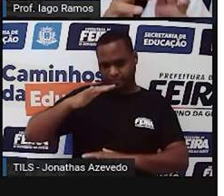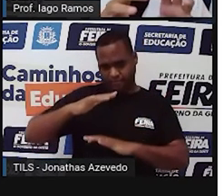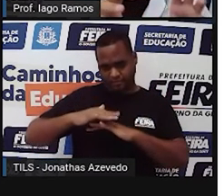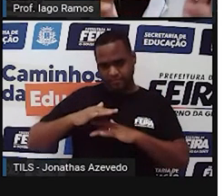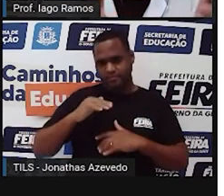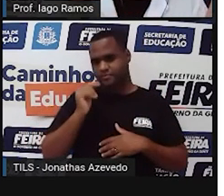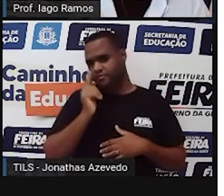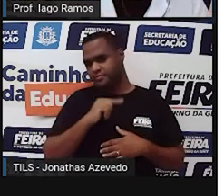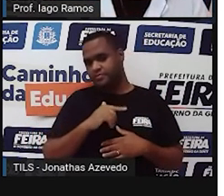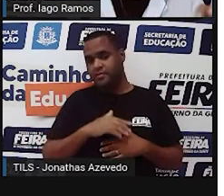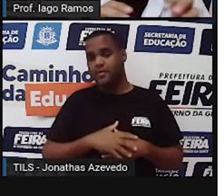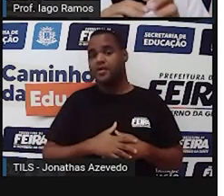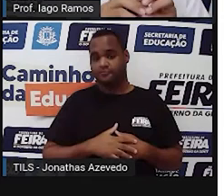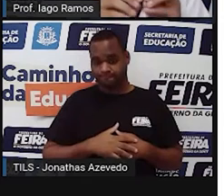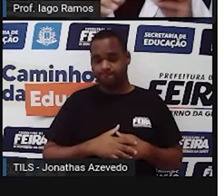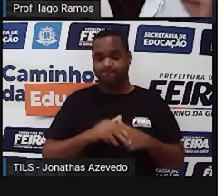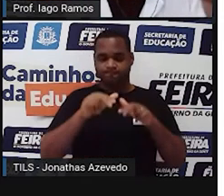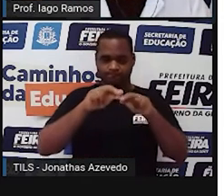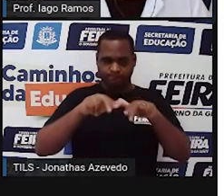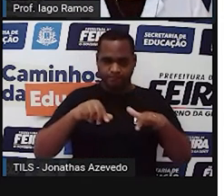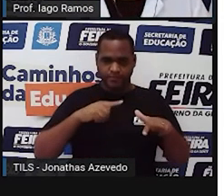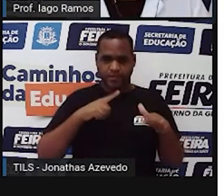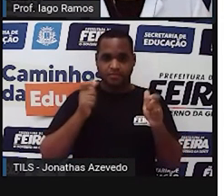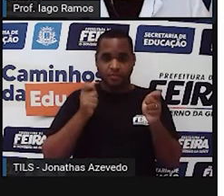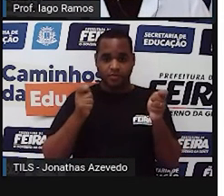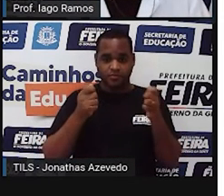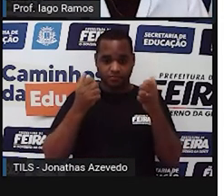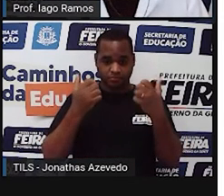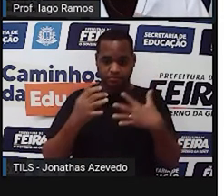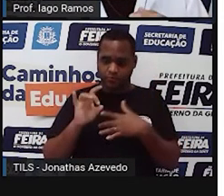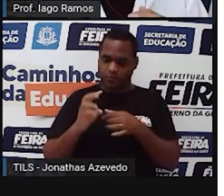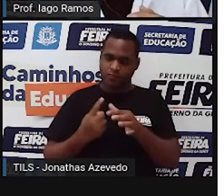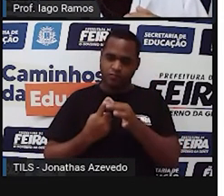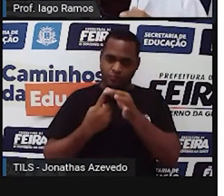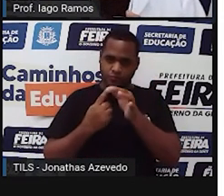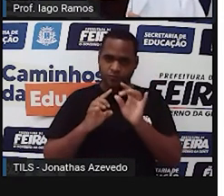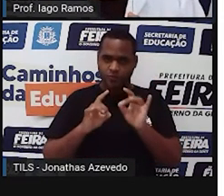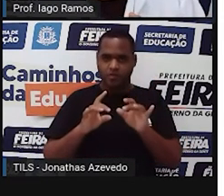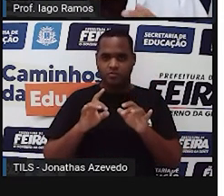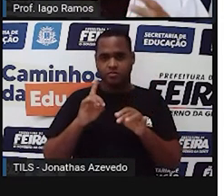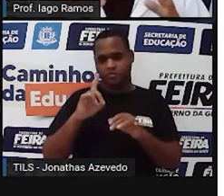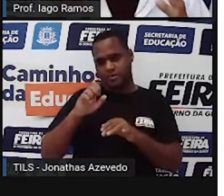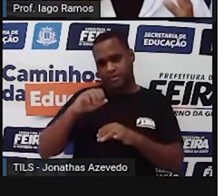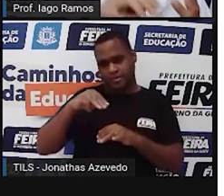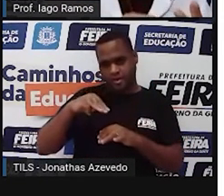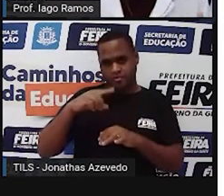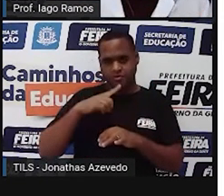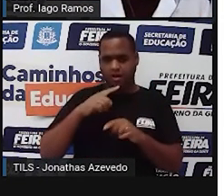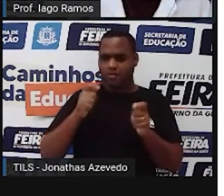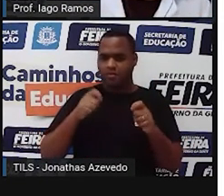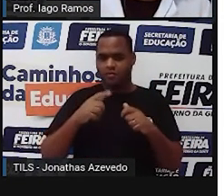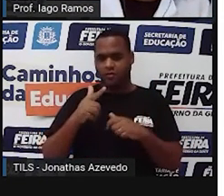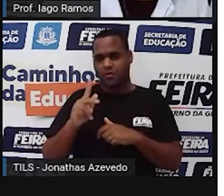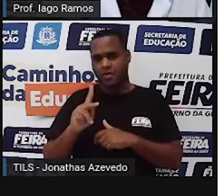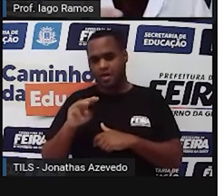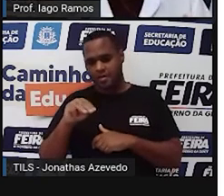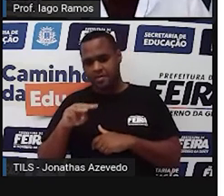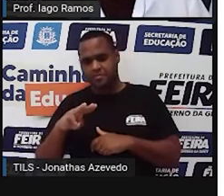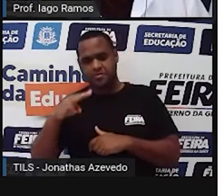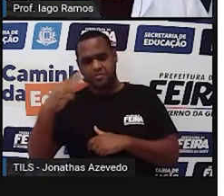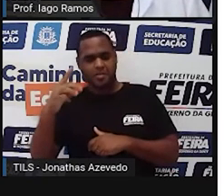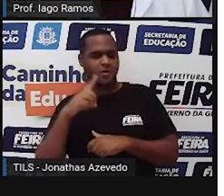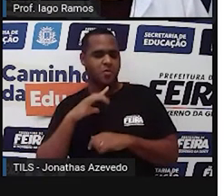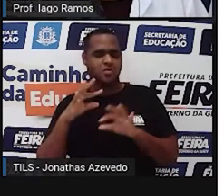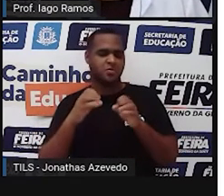todas aquelas unidades e deixa em uma só. Ou deixa tudo em decâmetro cúbico, ou tudo em quilômetro cúbico,